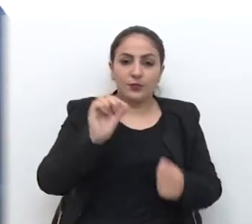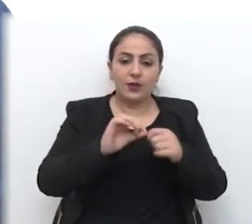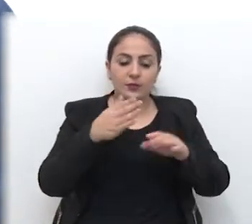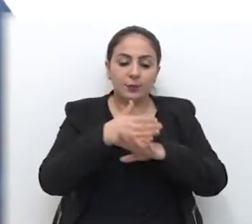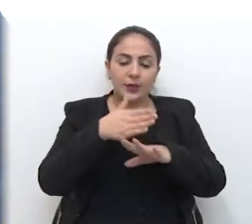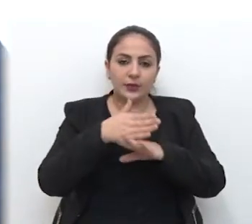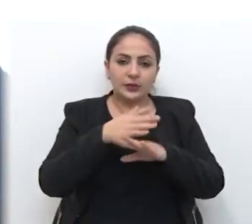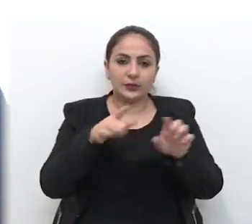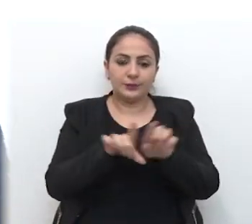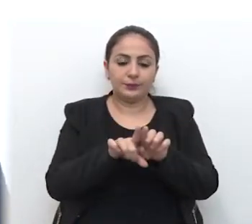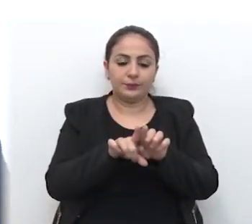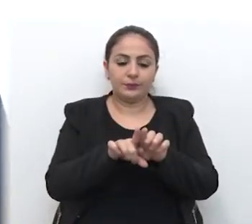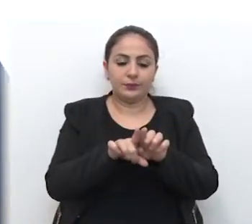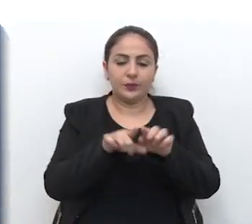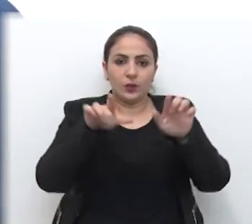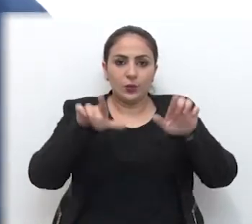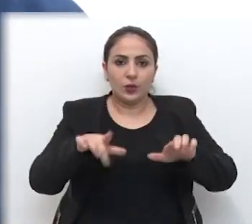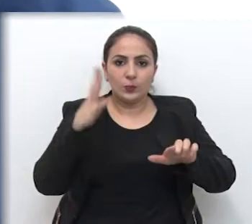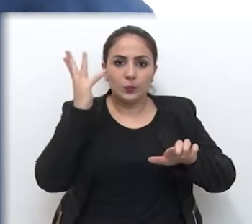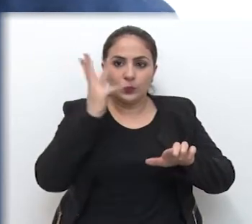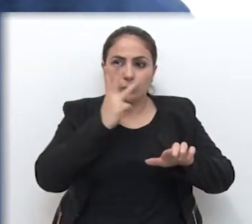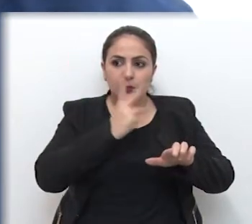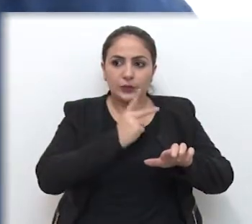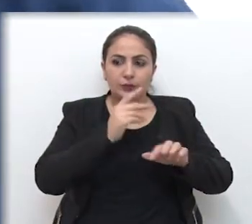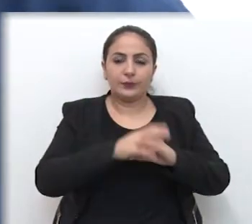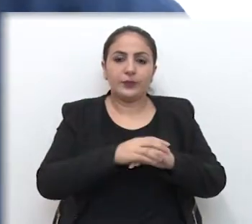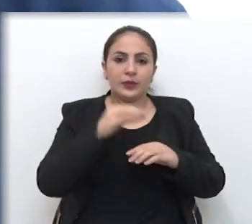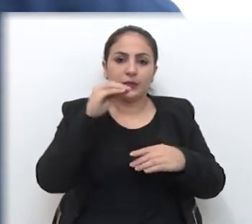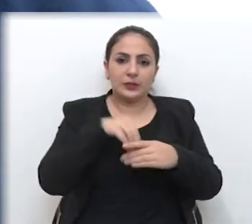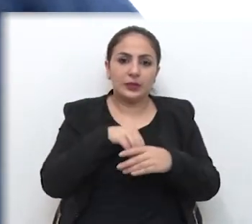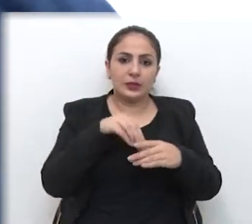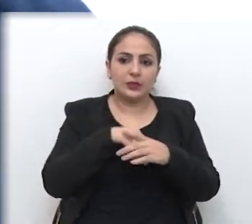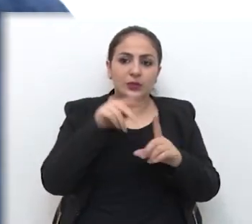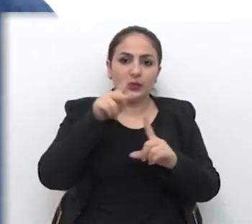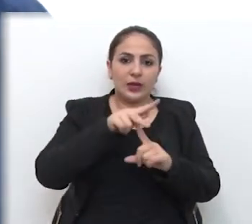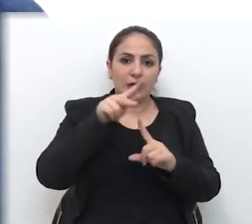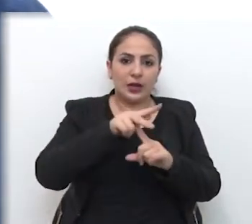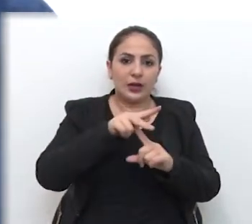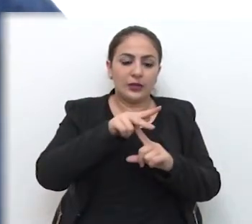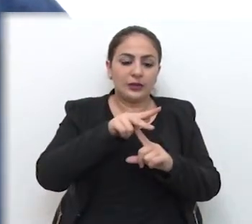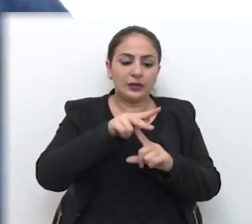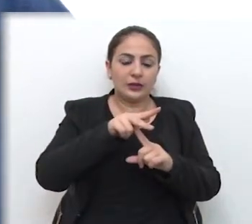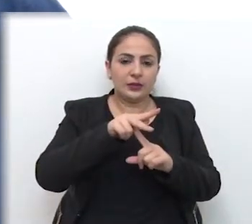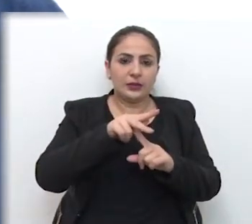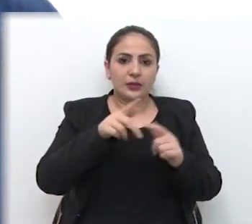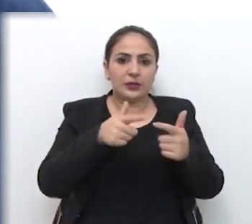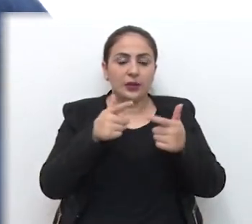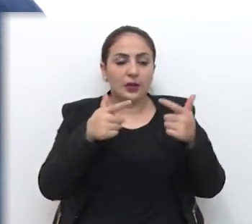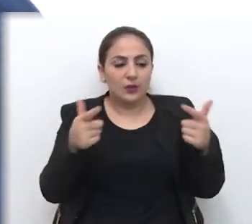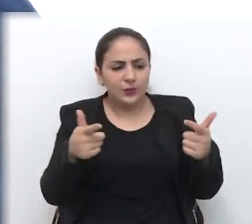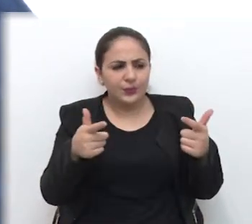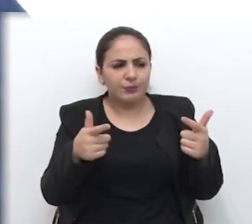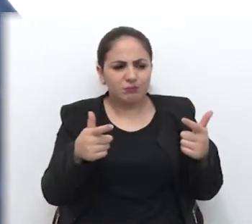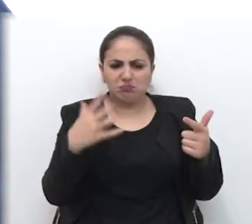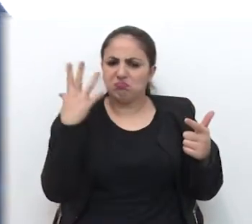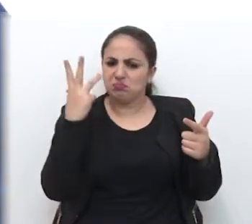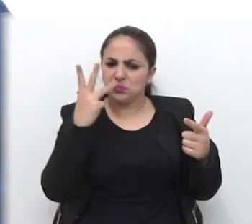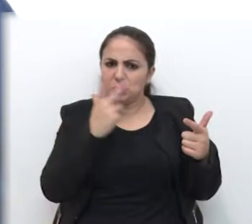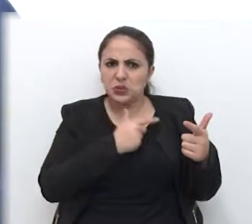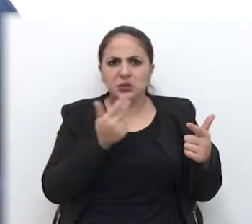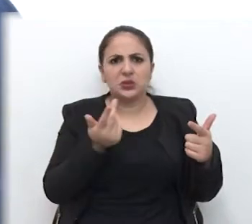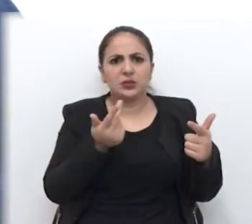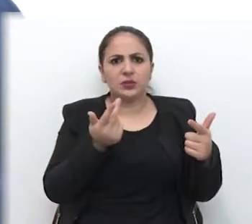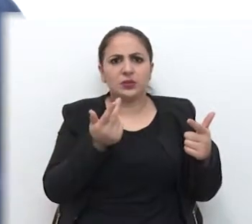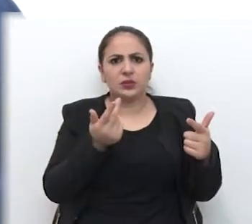aqui desse espaço bonito dentro da Gare, que foi uma grande realização, que foi feita pelo senhor